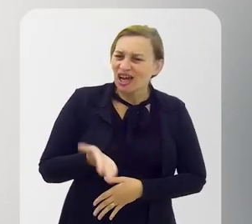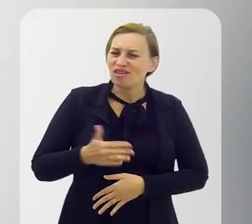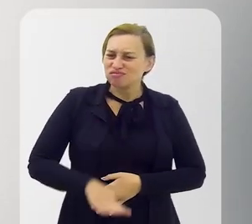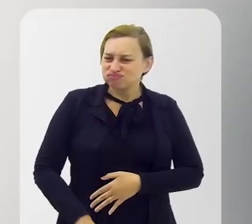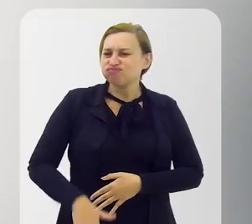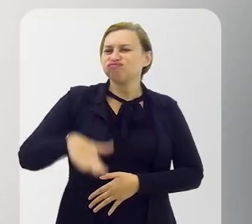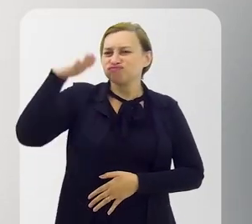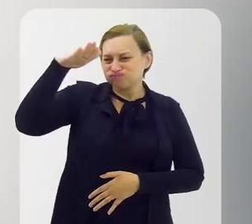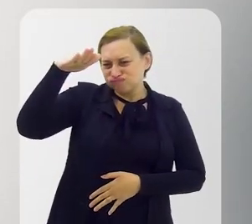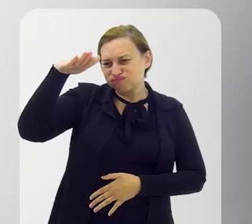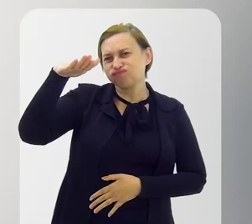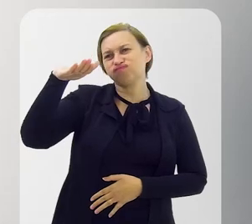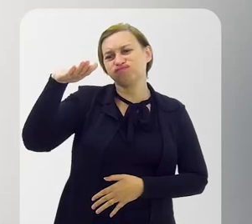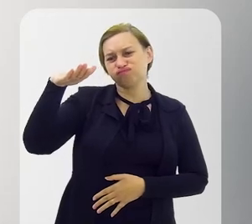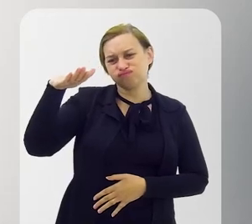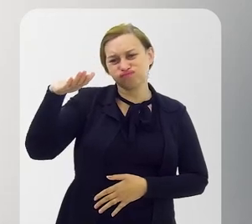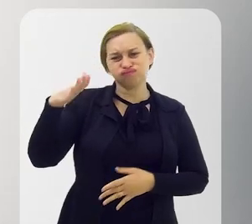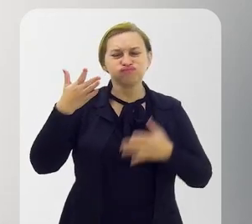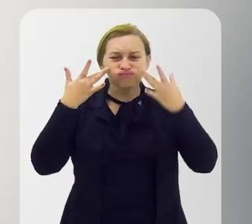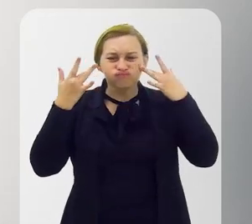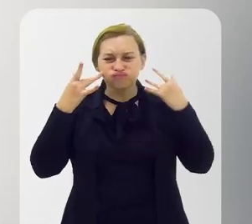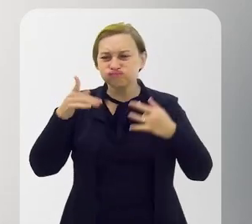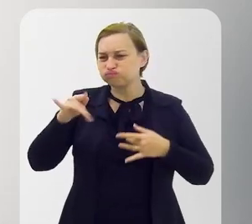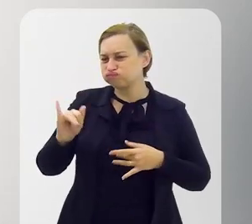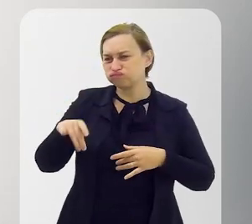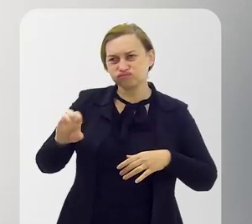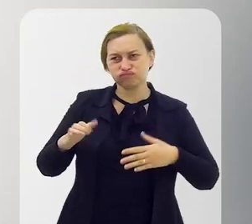Eu acho que não teve Muito susto Não E assim